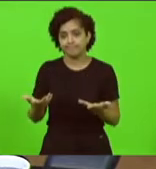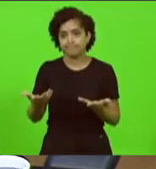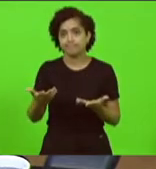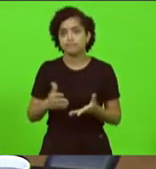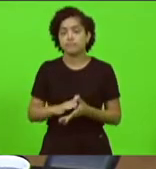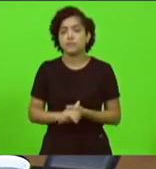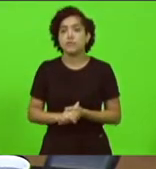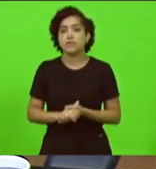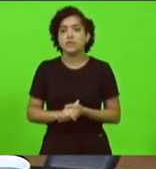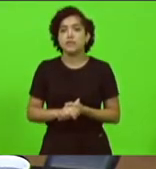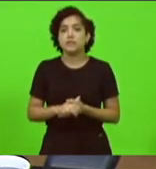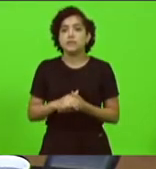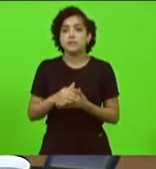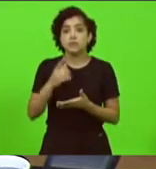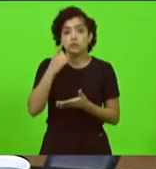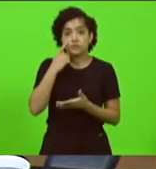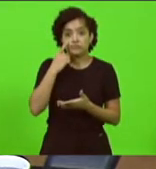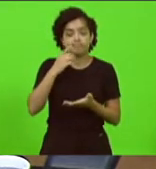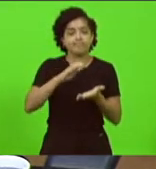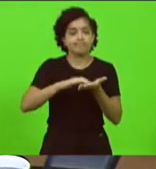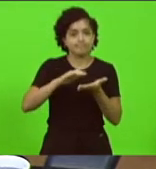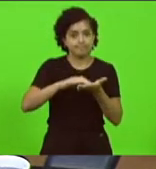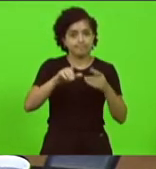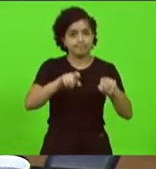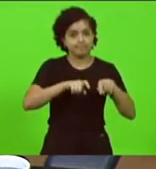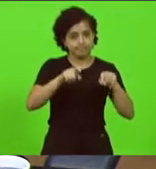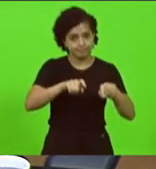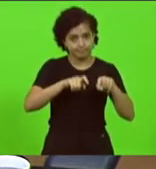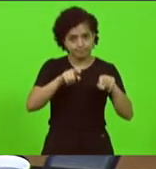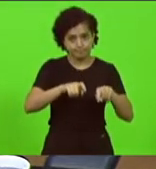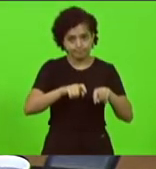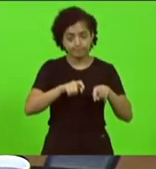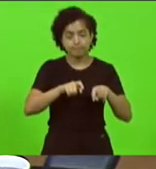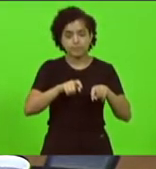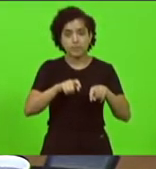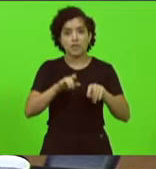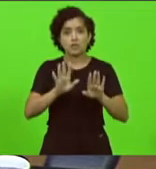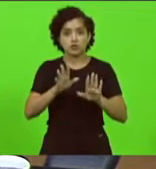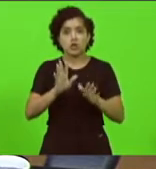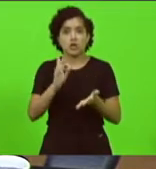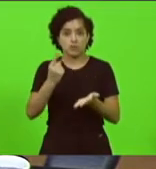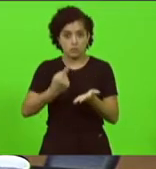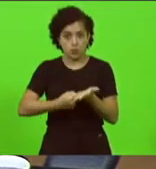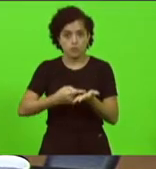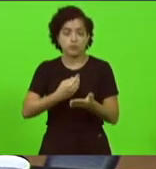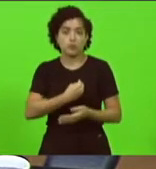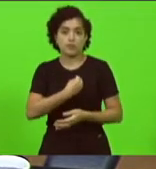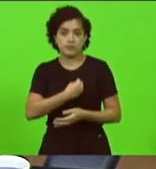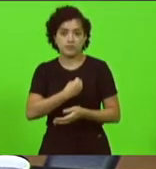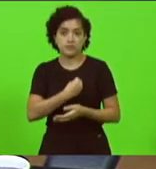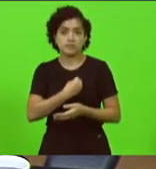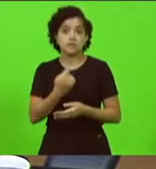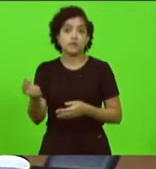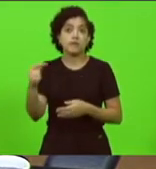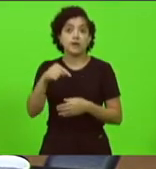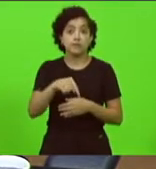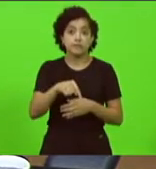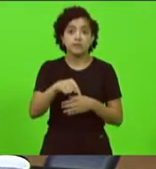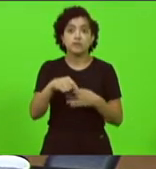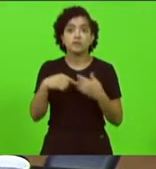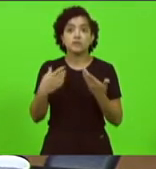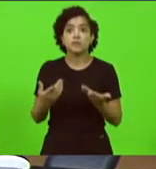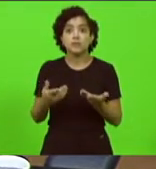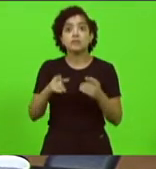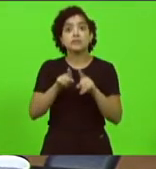semana que vem o secretário da agricultura Altair Silva confirmou presença o secretário da casa civil Heron Jordanes que